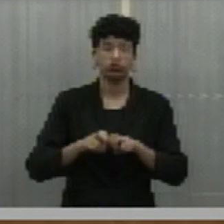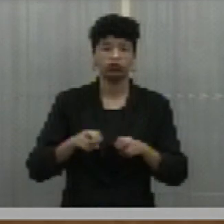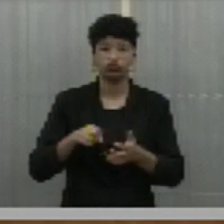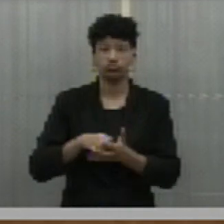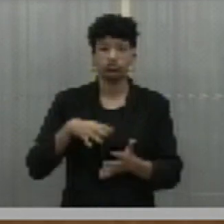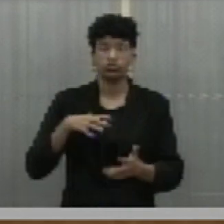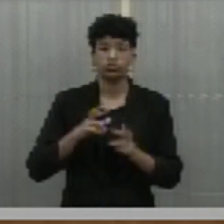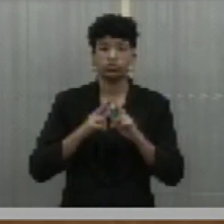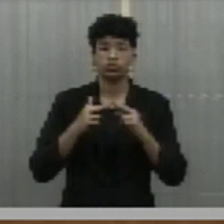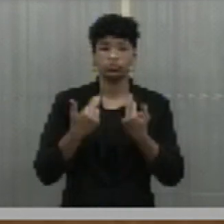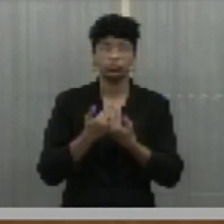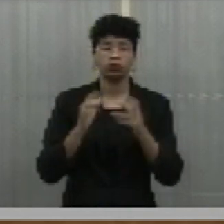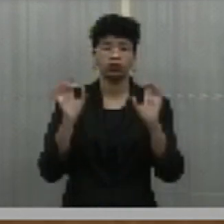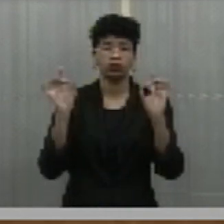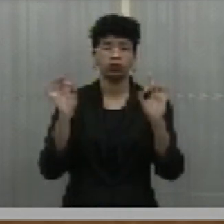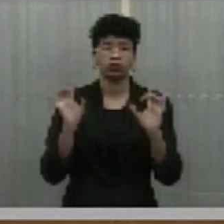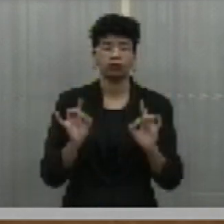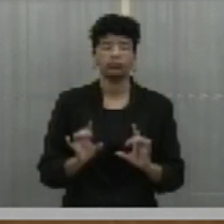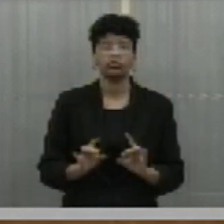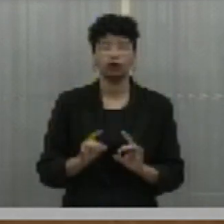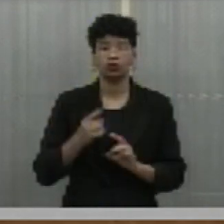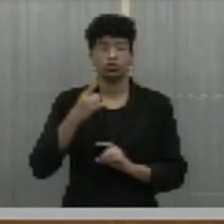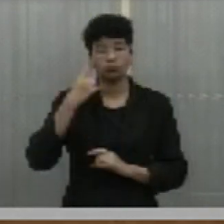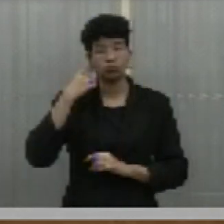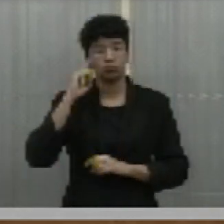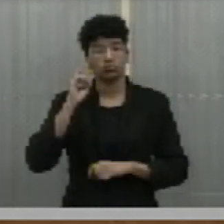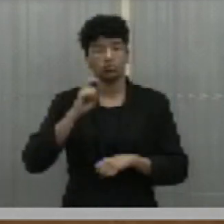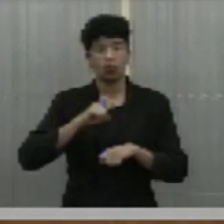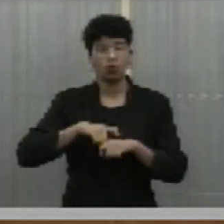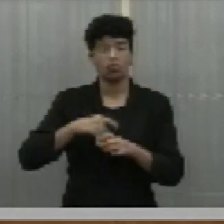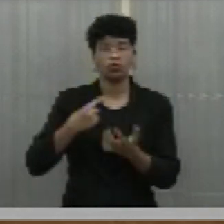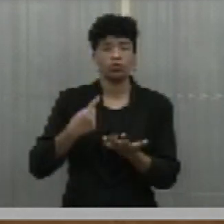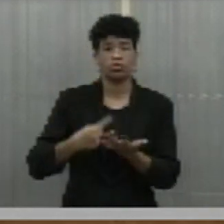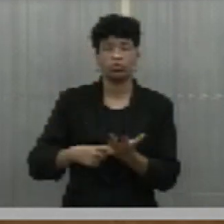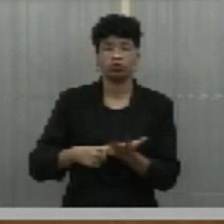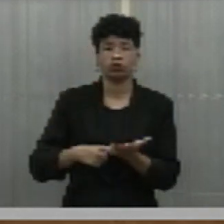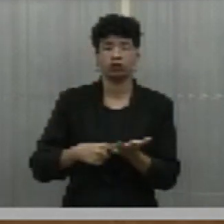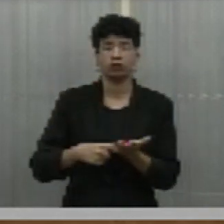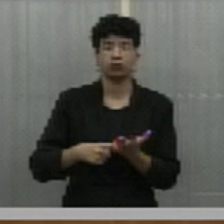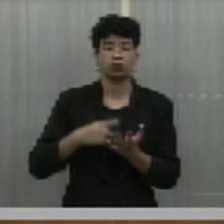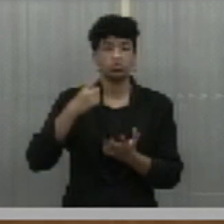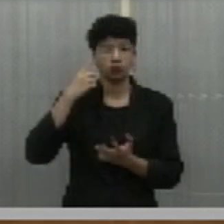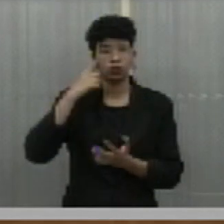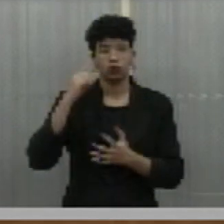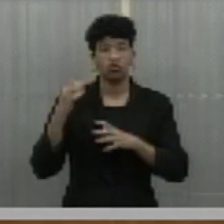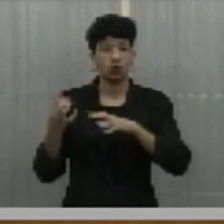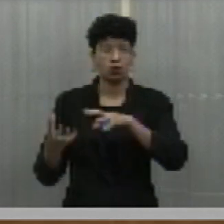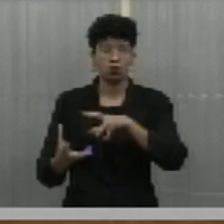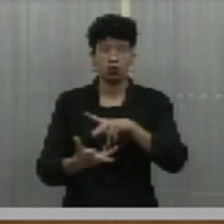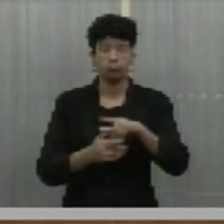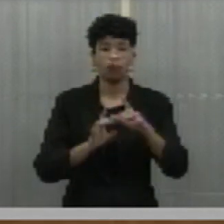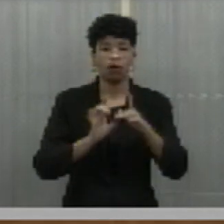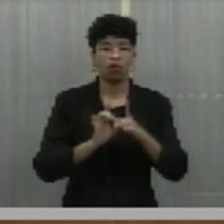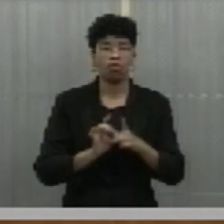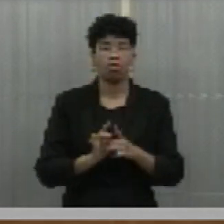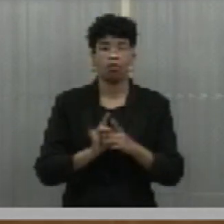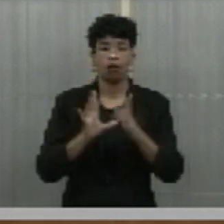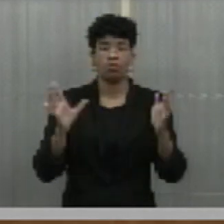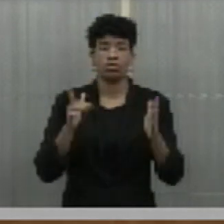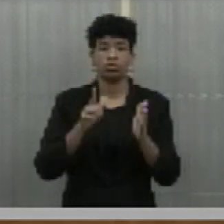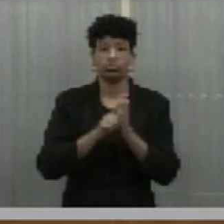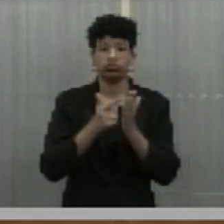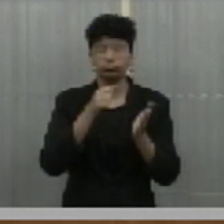realizada sua sessão solene, em data a definir, pela passagem do Dia Mundial da Liberdade de Imprensa,